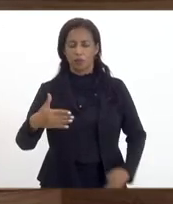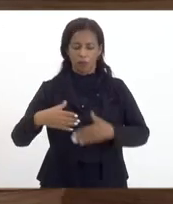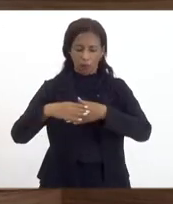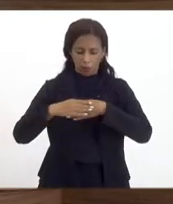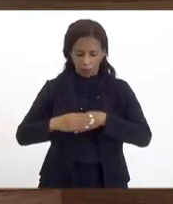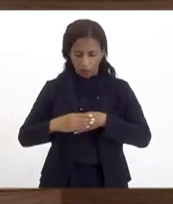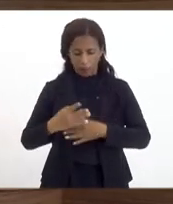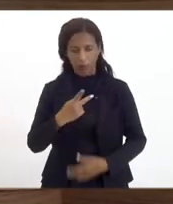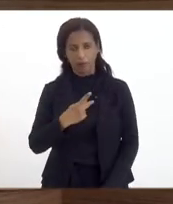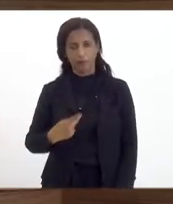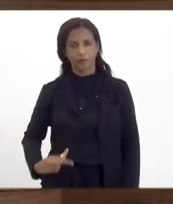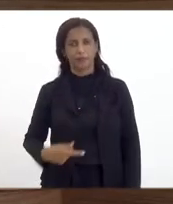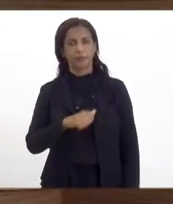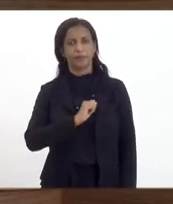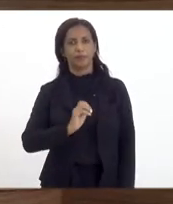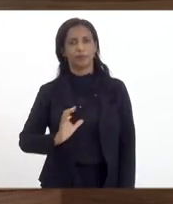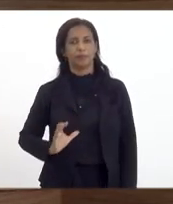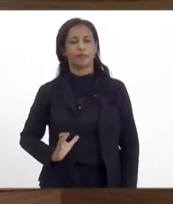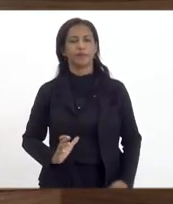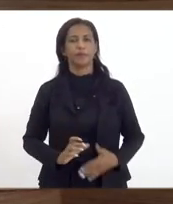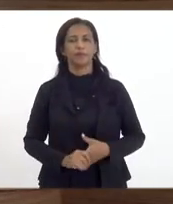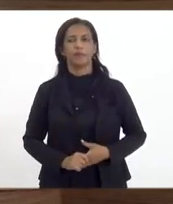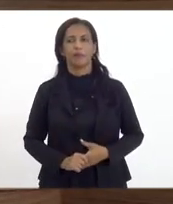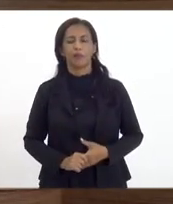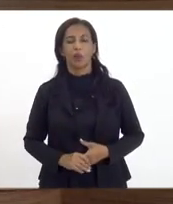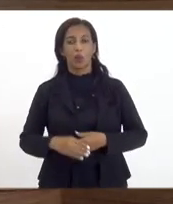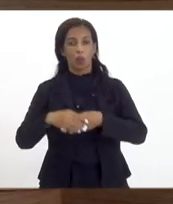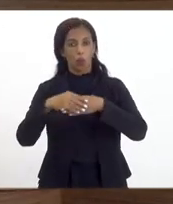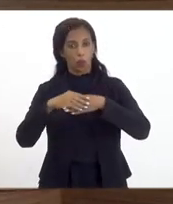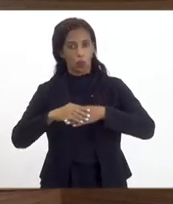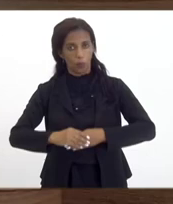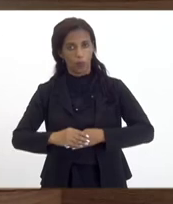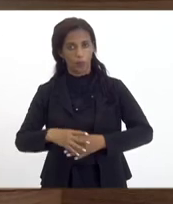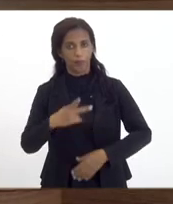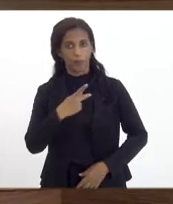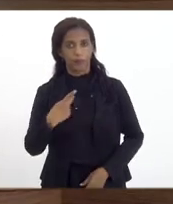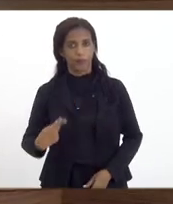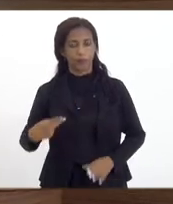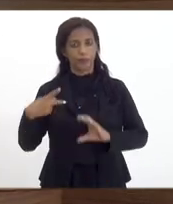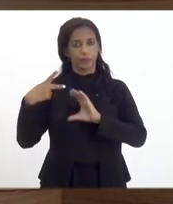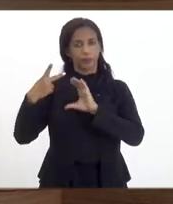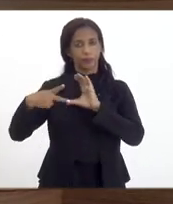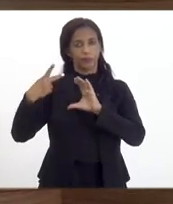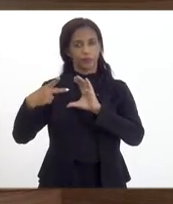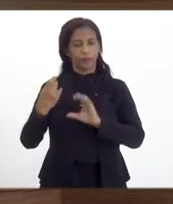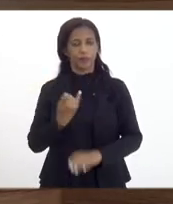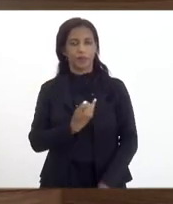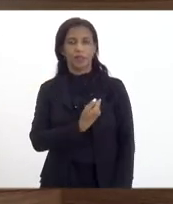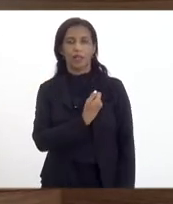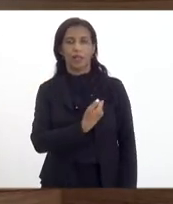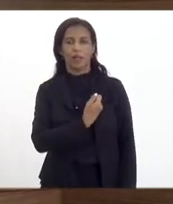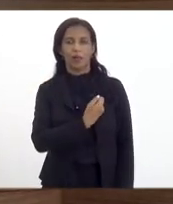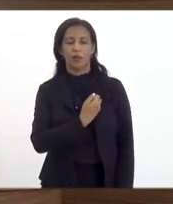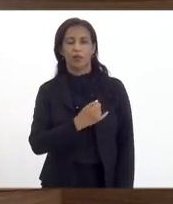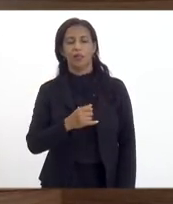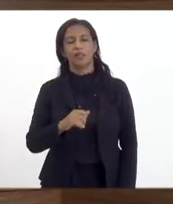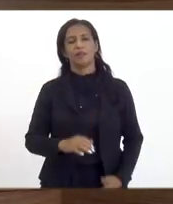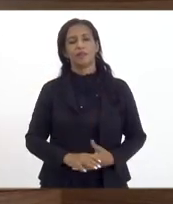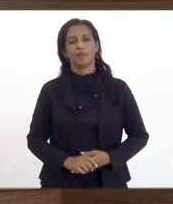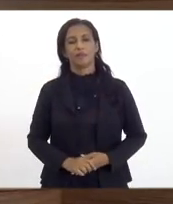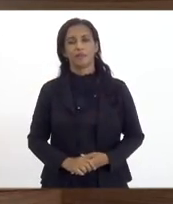LERGE, deputado André Siciliano. Cumprimento o presidente da Câmara de Itaguaí, vereador Gil Torres.